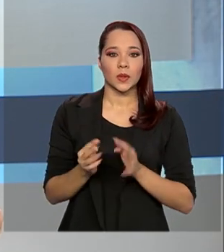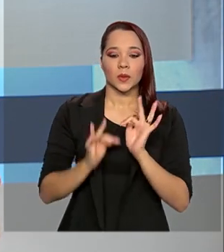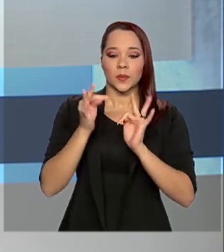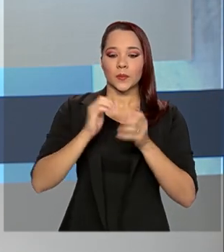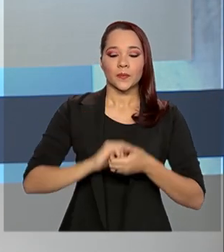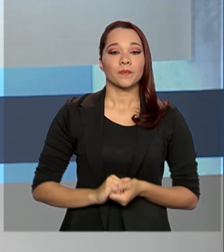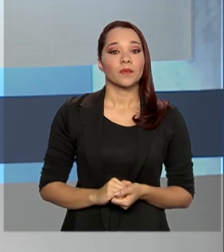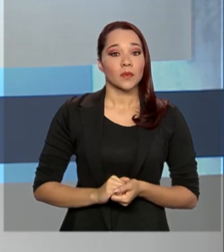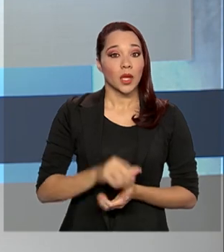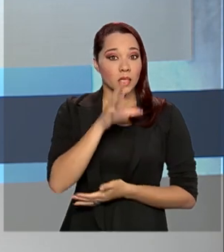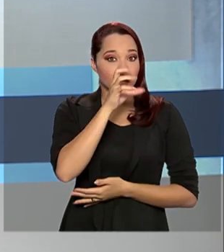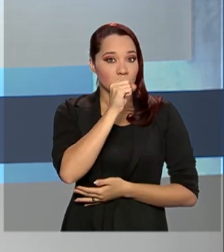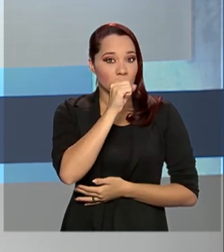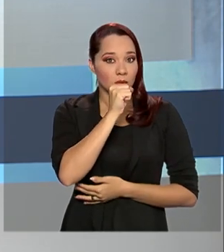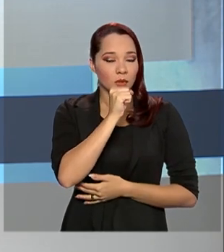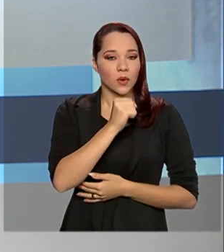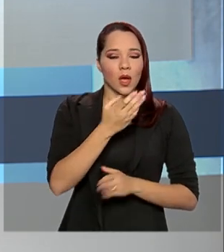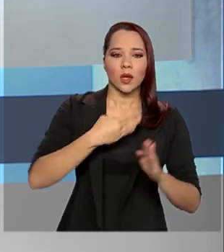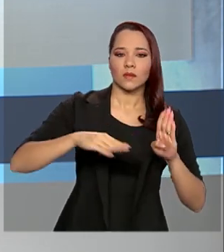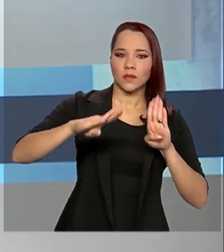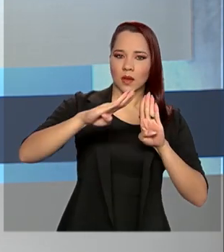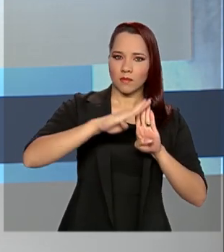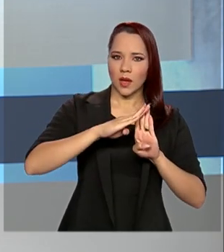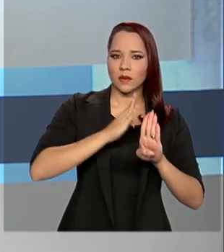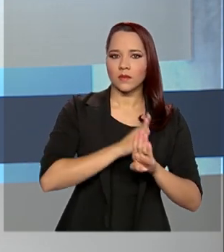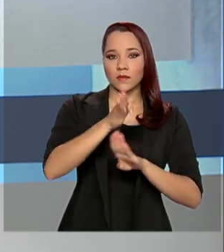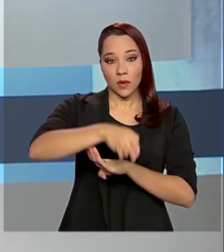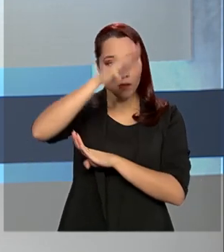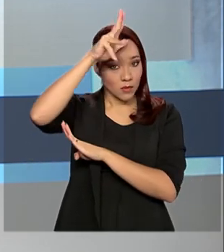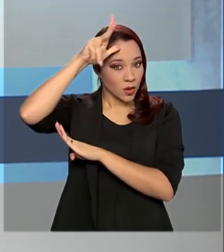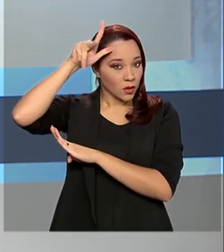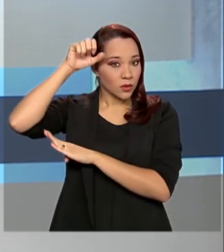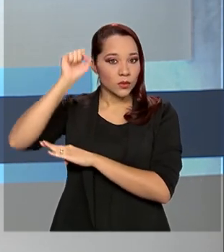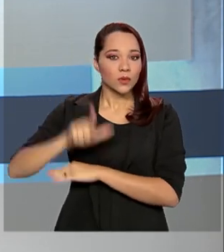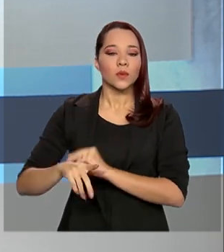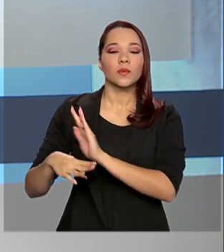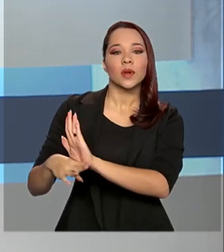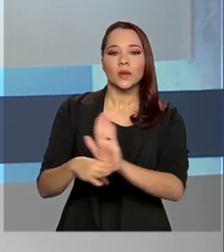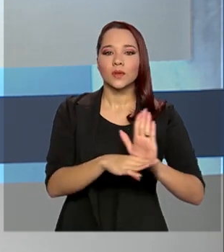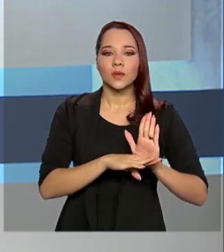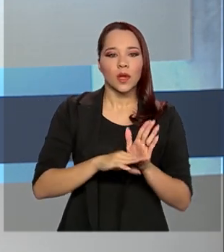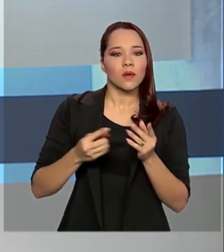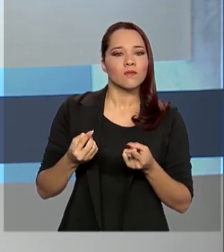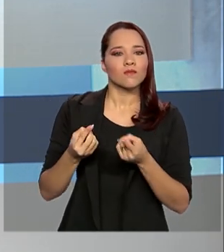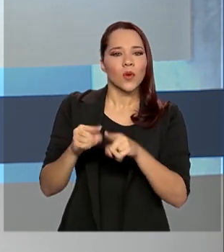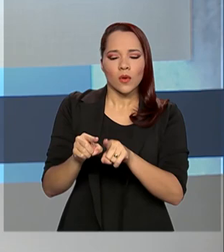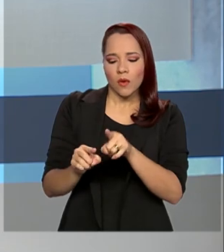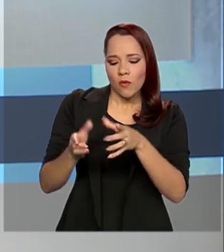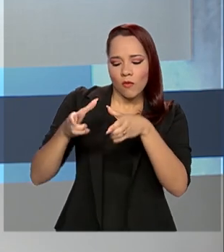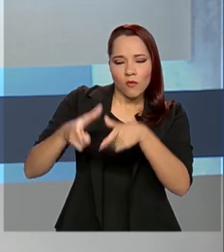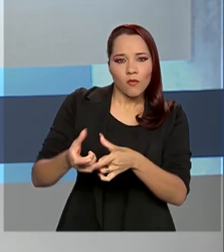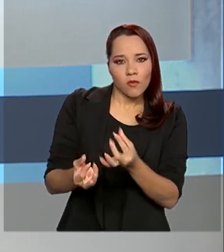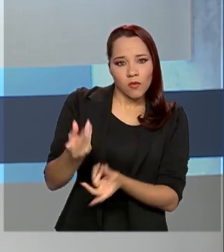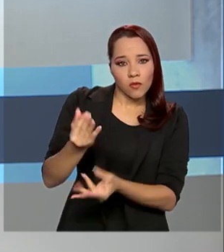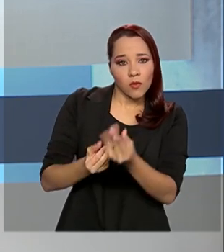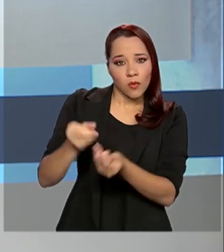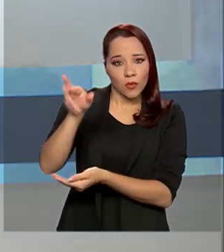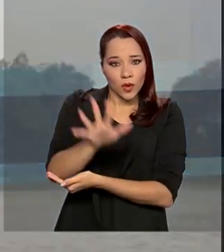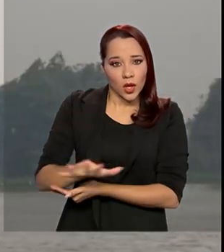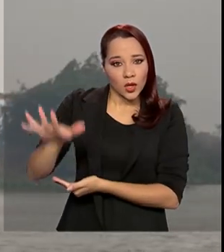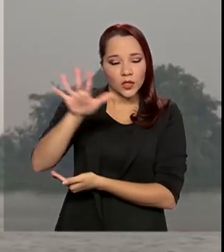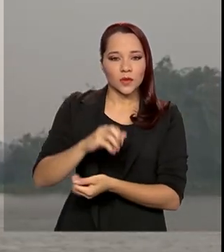Desde sábado, as Forças Armadas estão em Mato Grosso do Sul para ajudar no combate aos focos de incêndio na região.